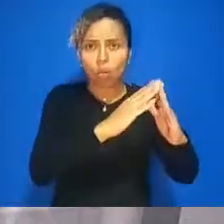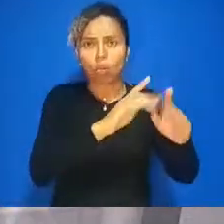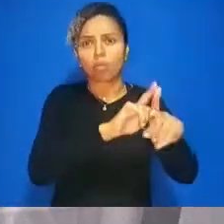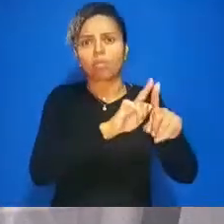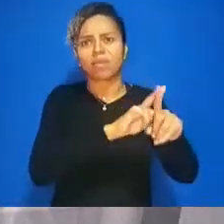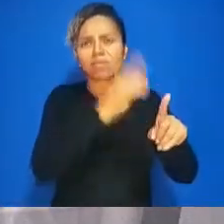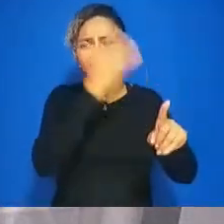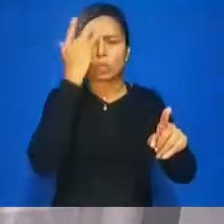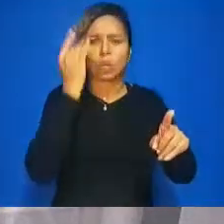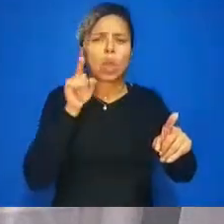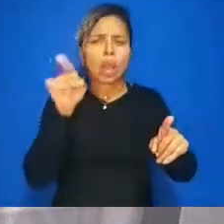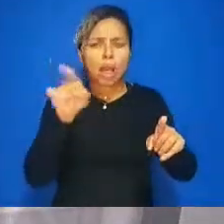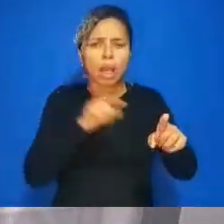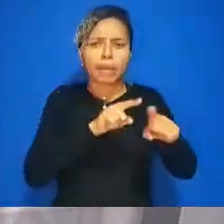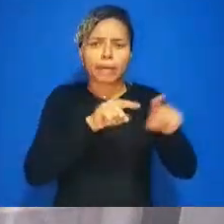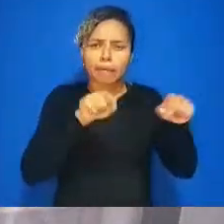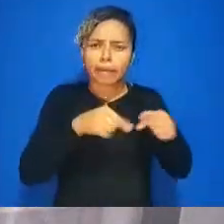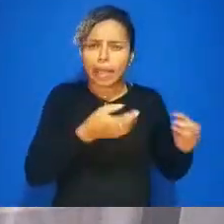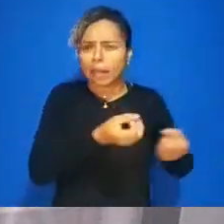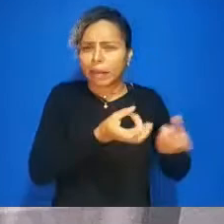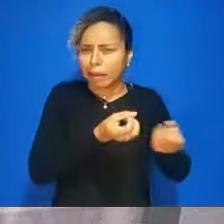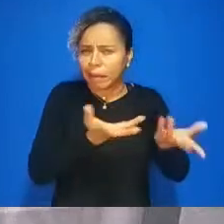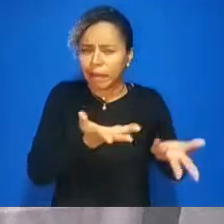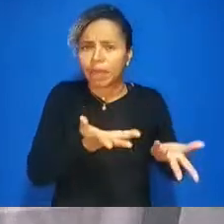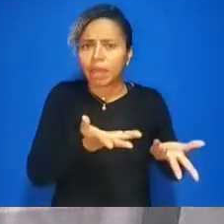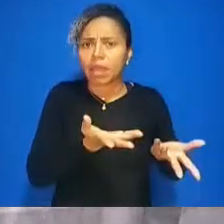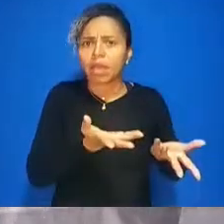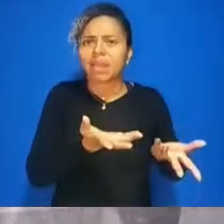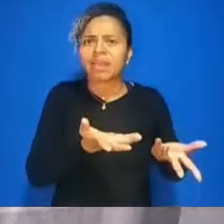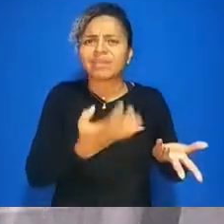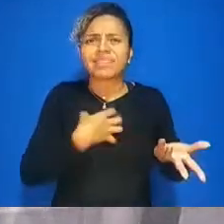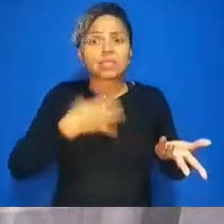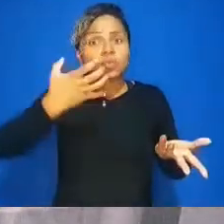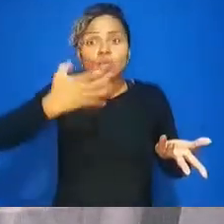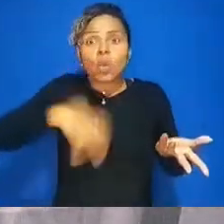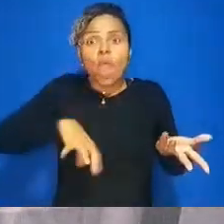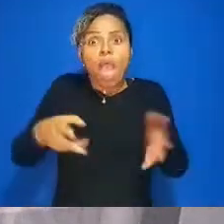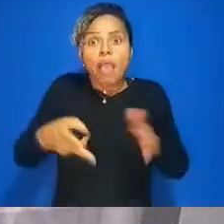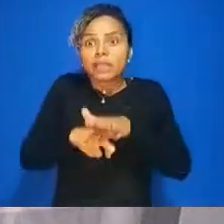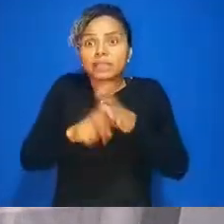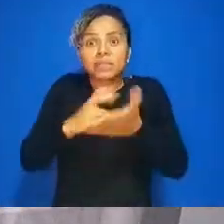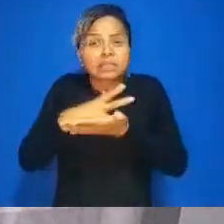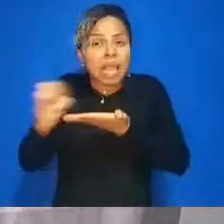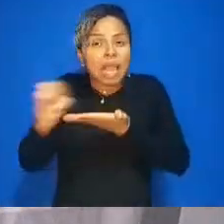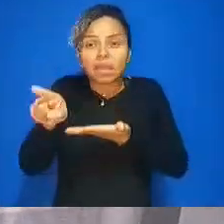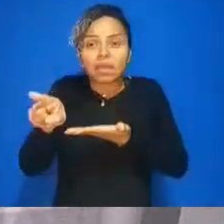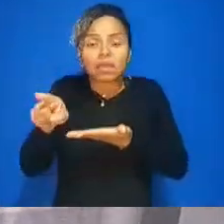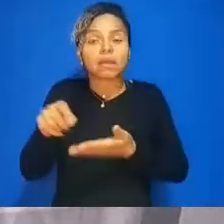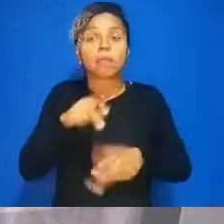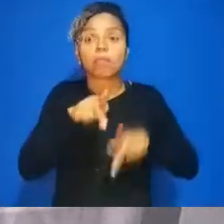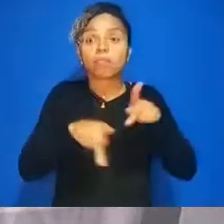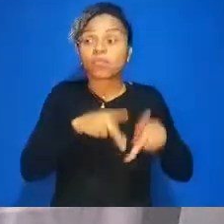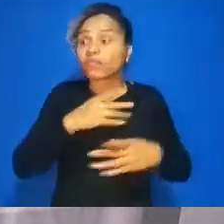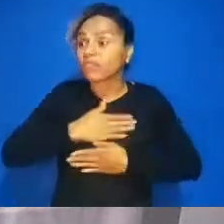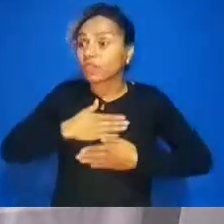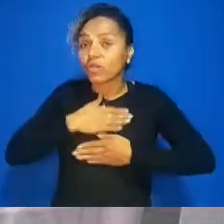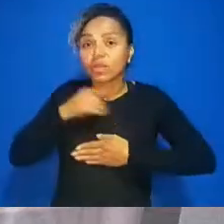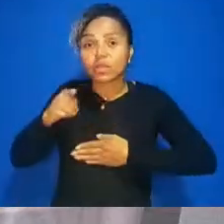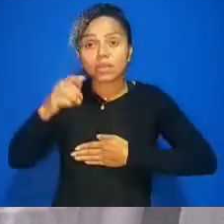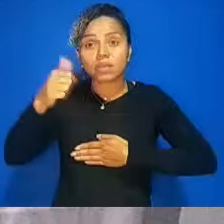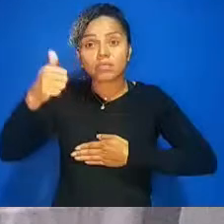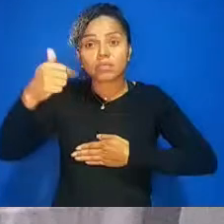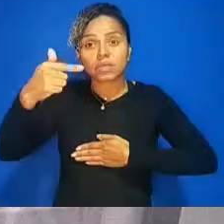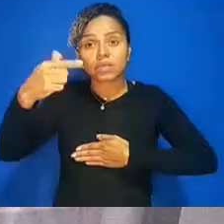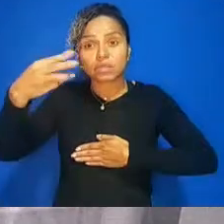pelos profissionais e a população abraçou aquela 173 então ela